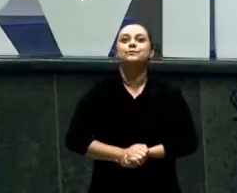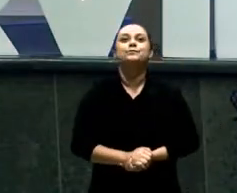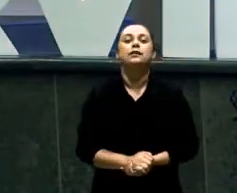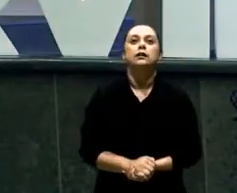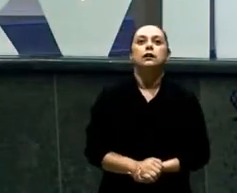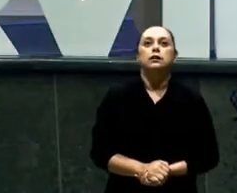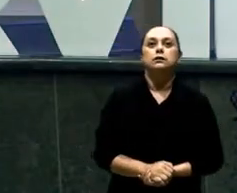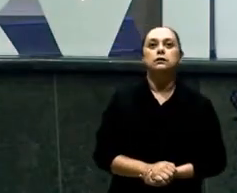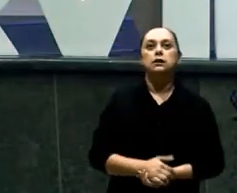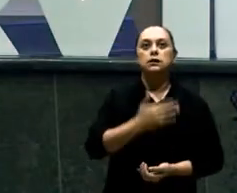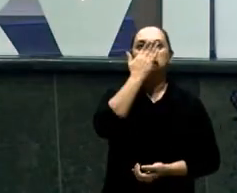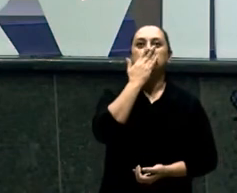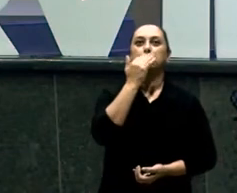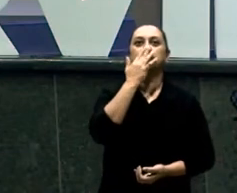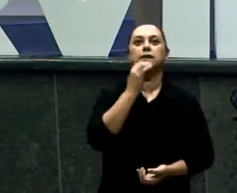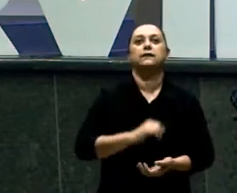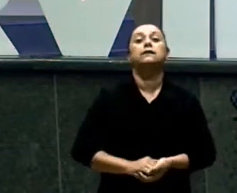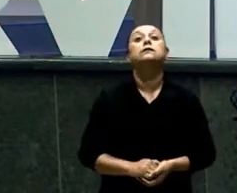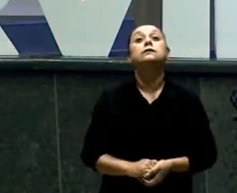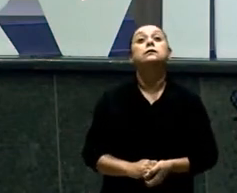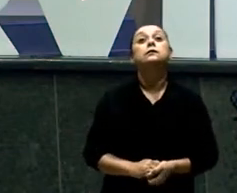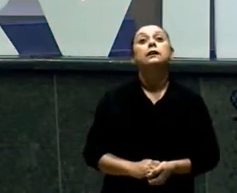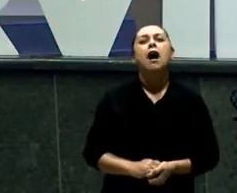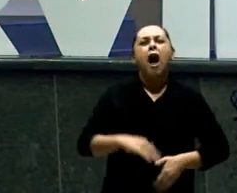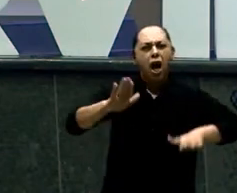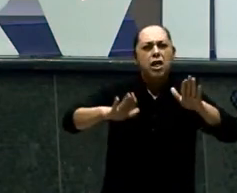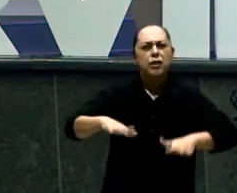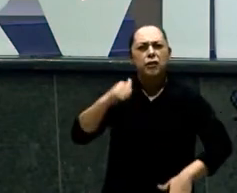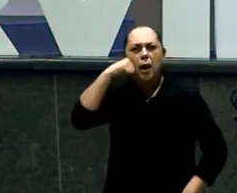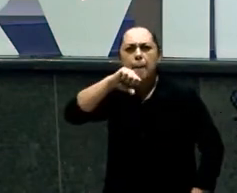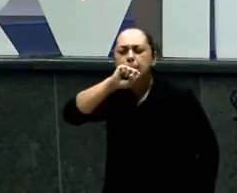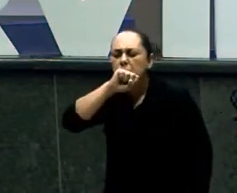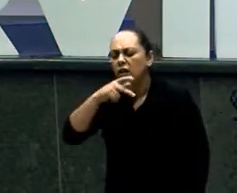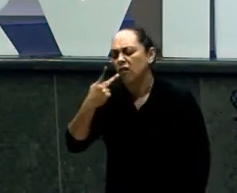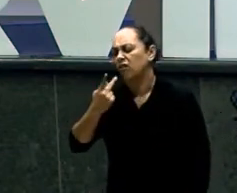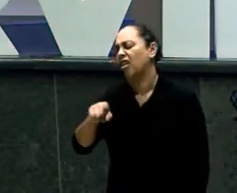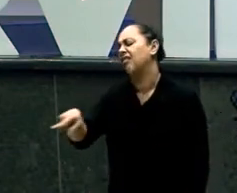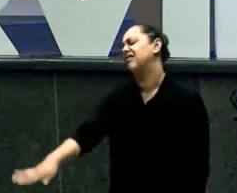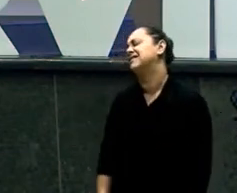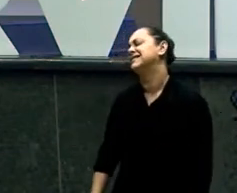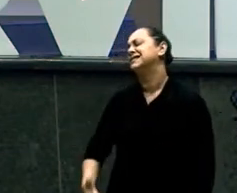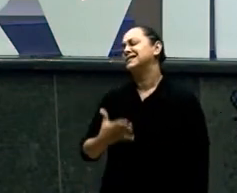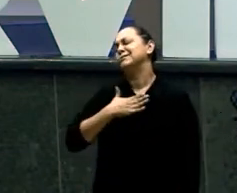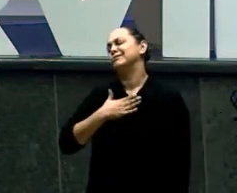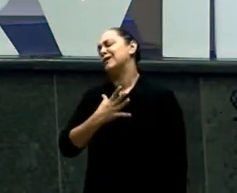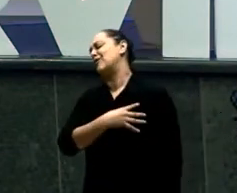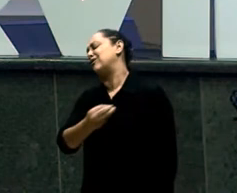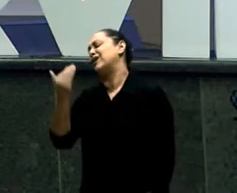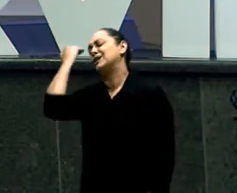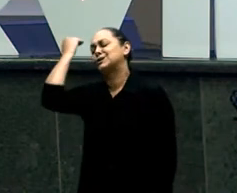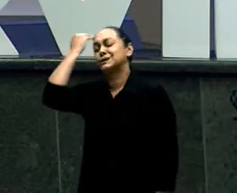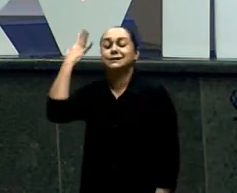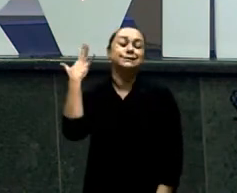Pastor, mas ele me incomoda demais Está crescendo Já já cresce Os meninos cresceram Os meninos cresceram